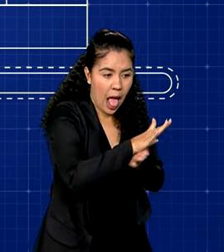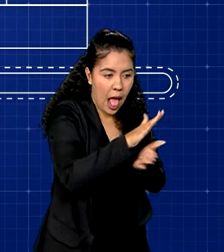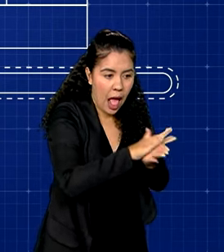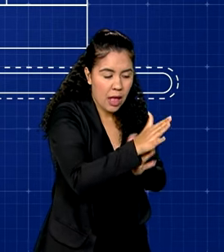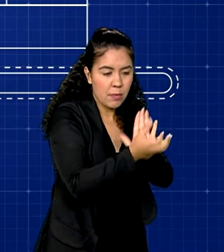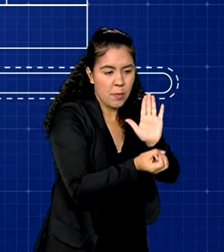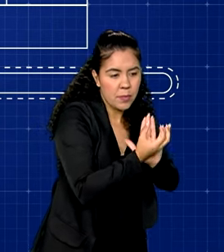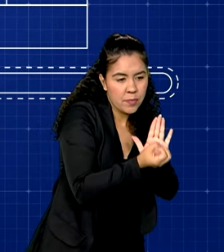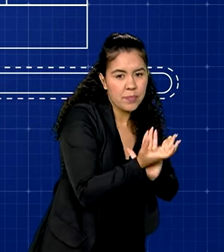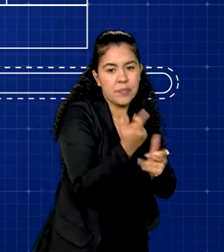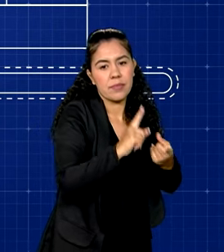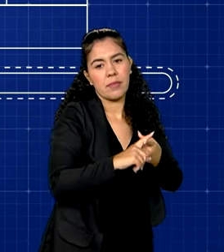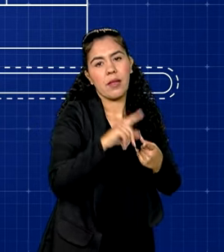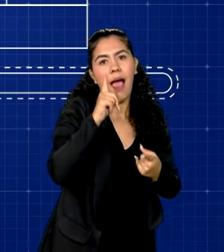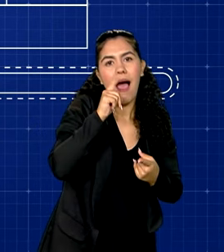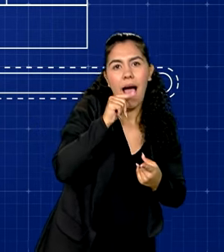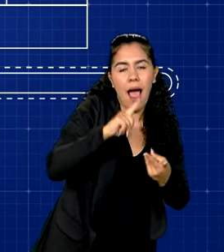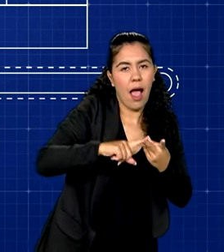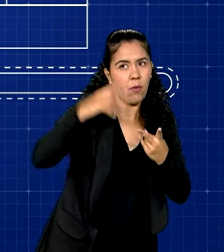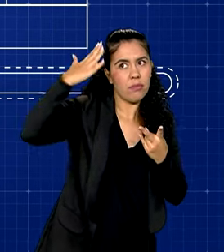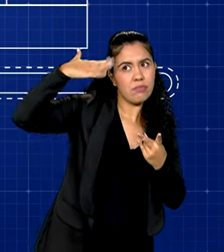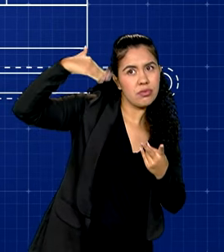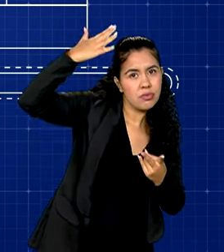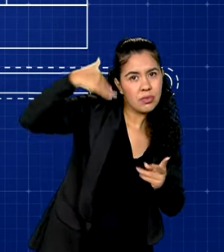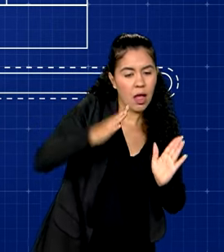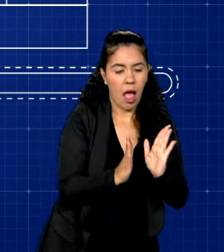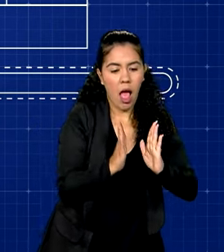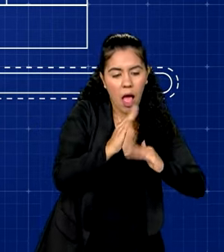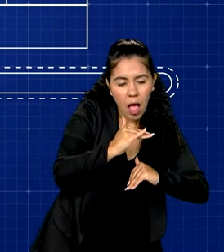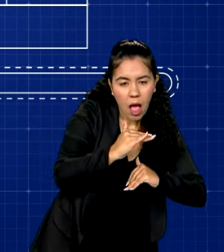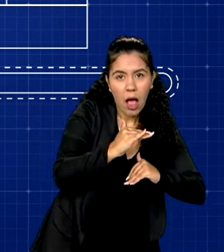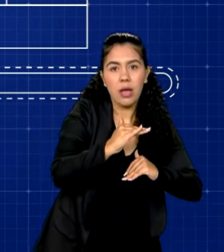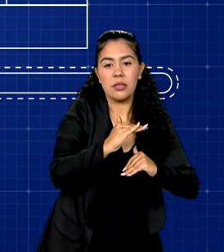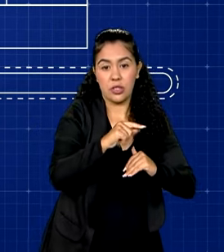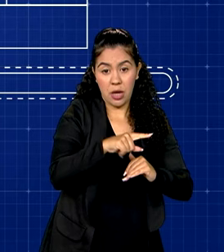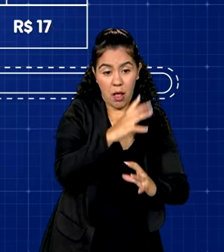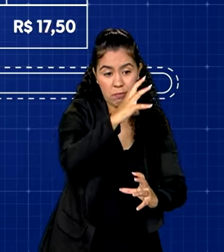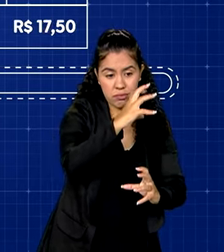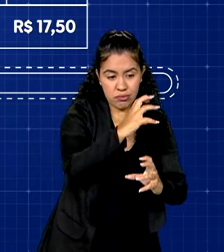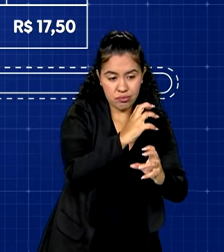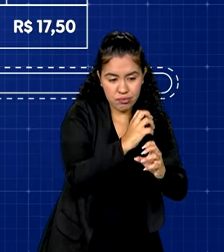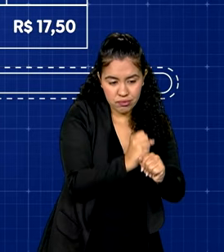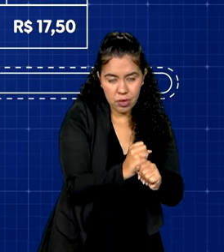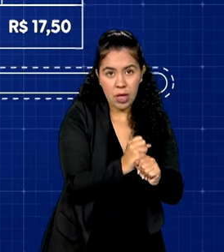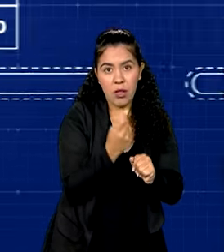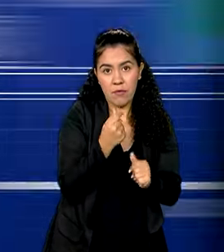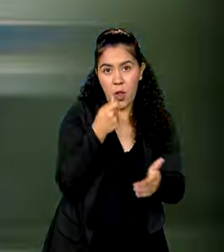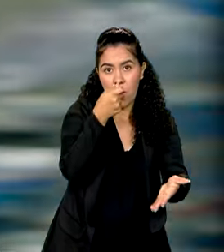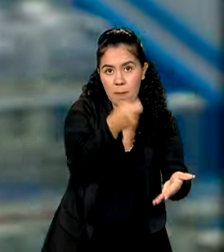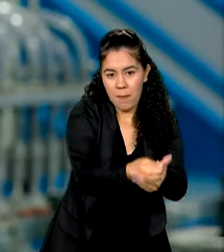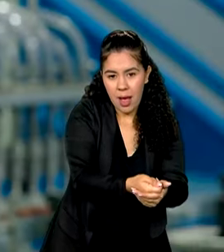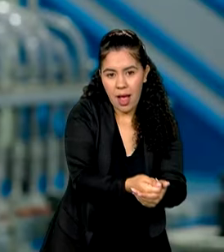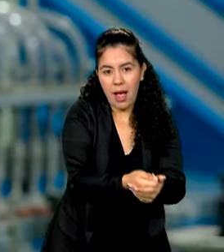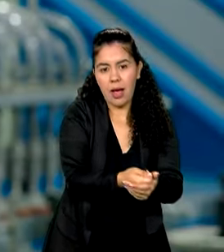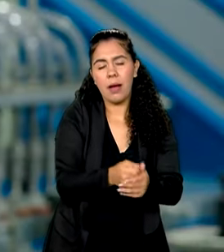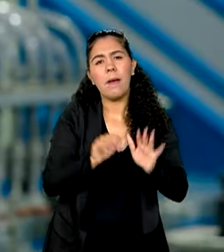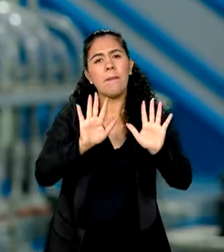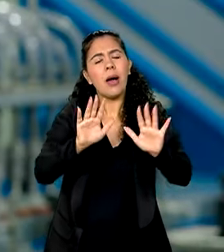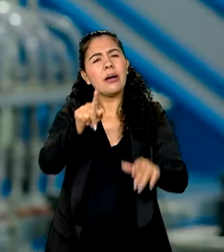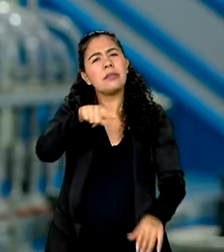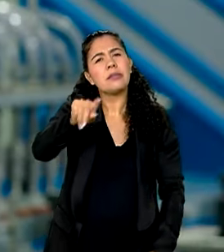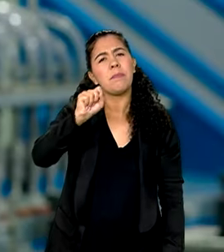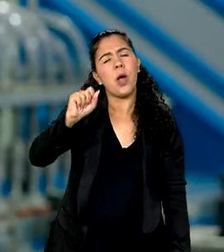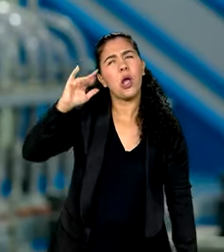A água, o pigmento, a embalagem, subtraído do valor pago pelo salão de beleza. Agora, você pode